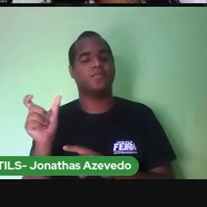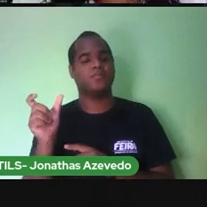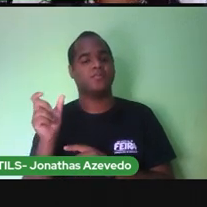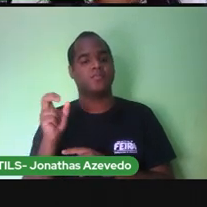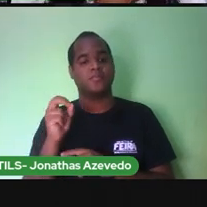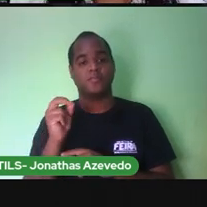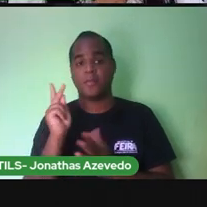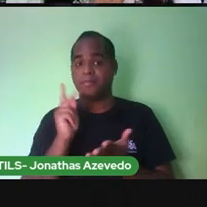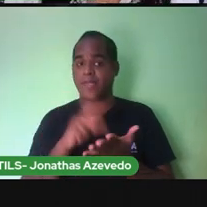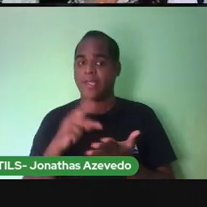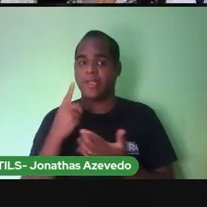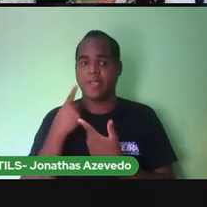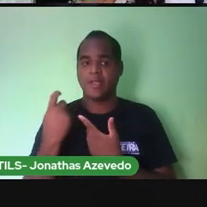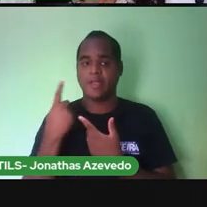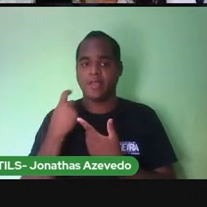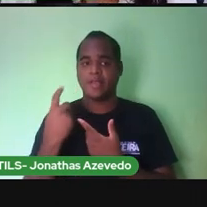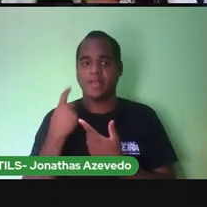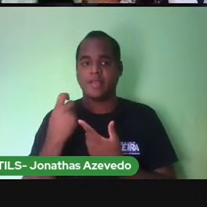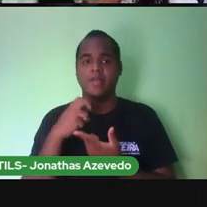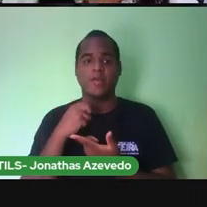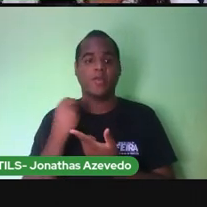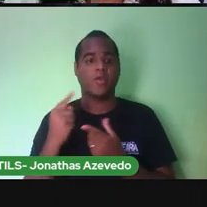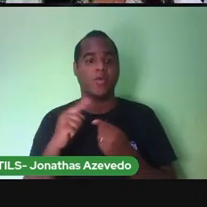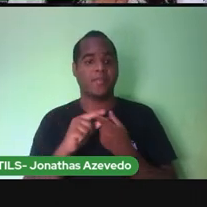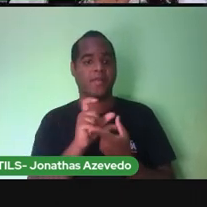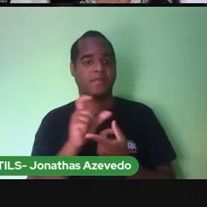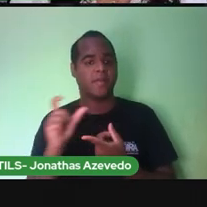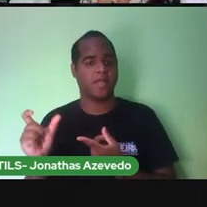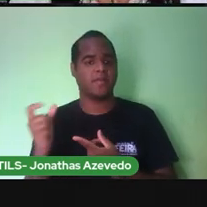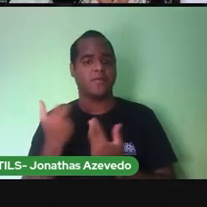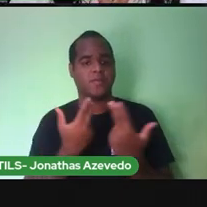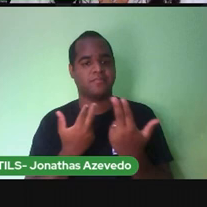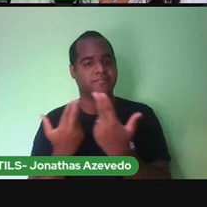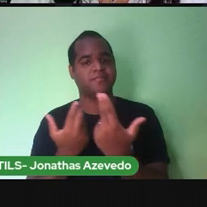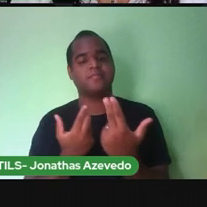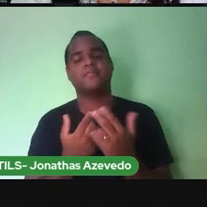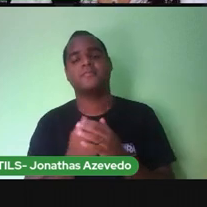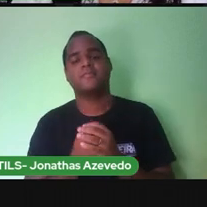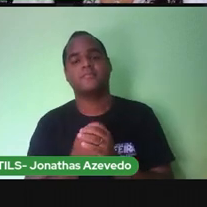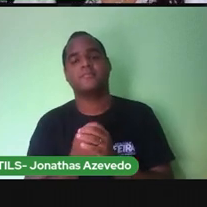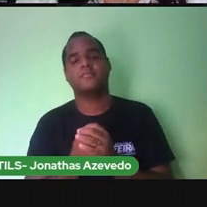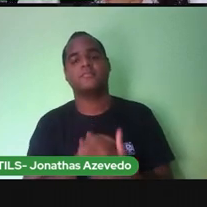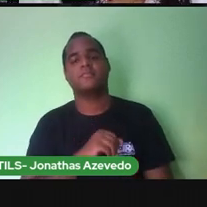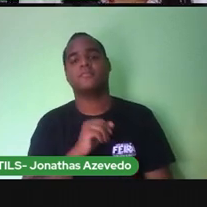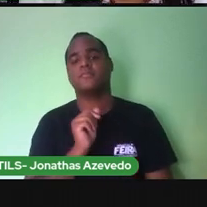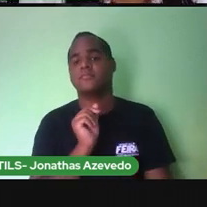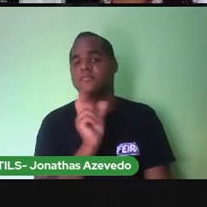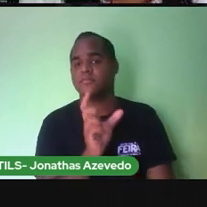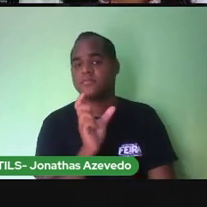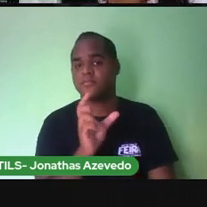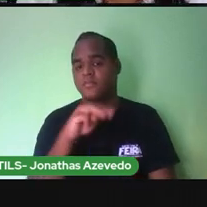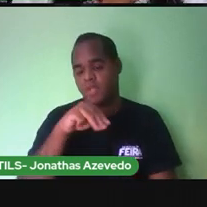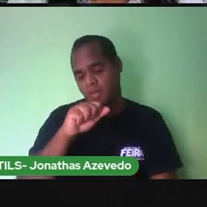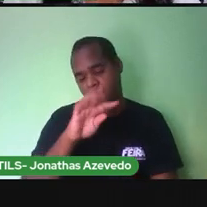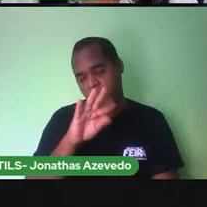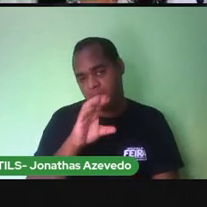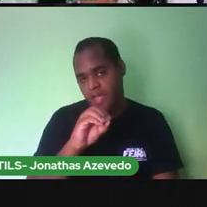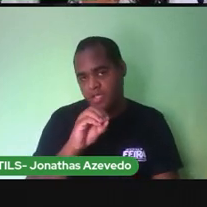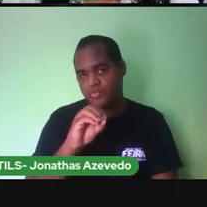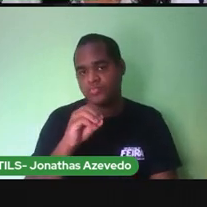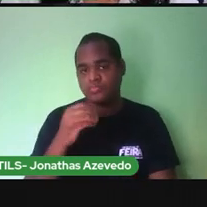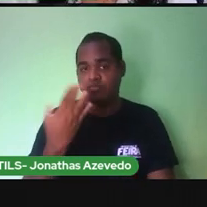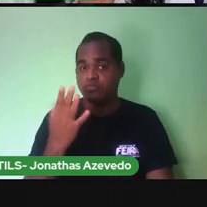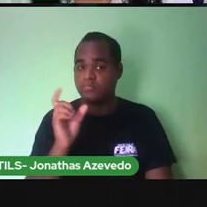mesmo som Em cada palavrinha A palavrinha Mato E a